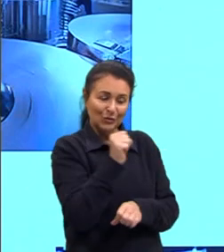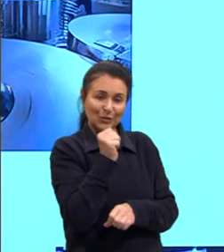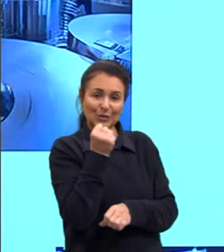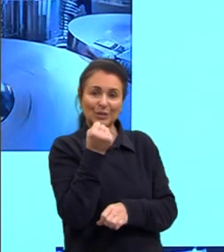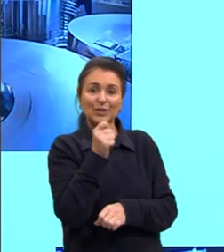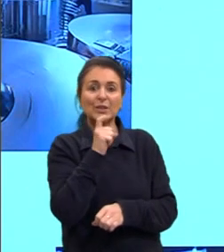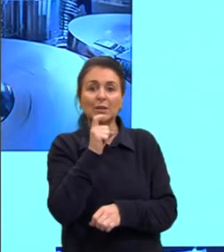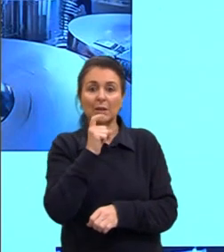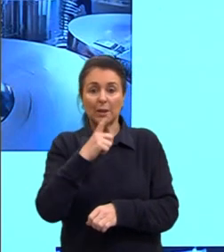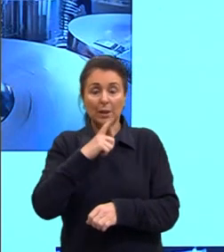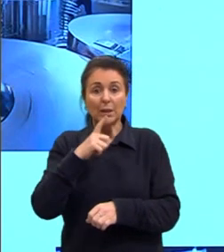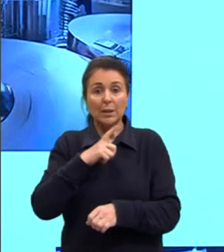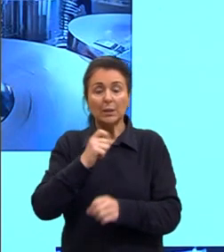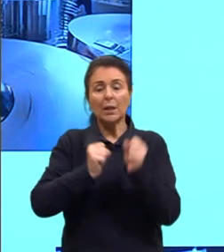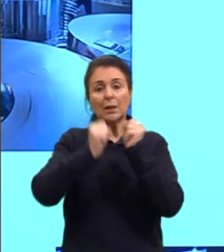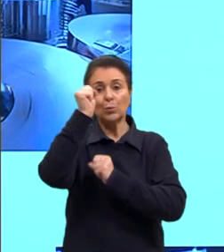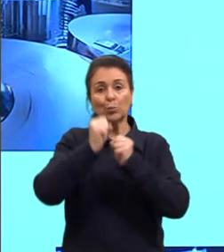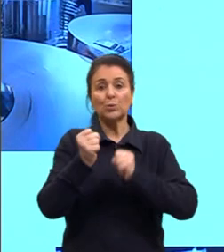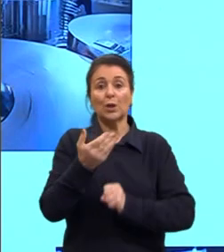alimentos,